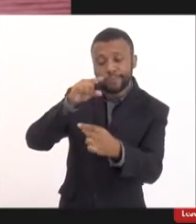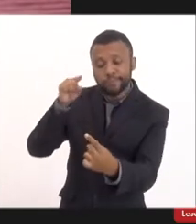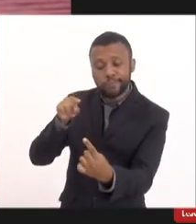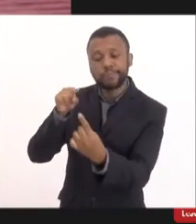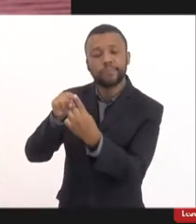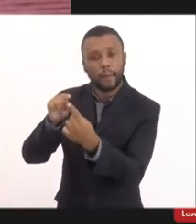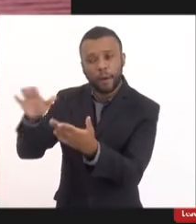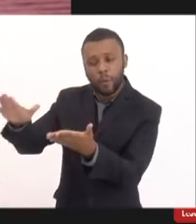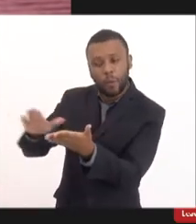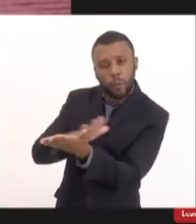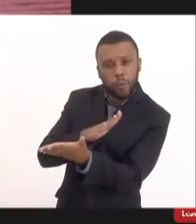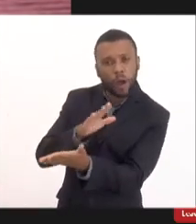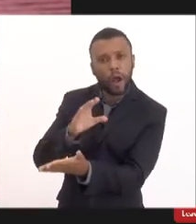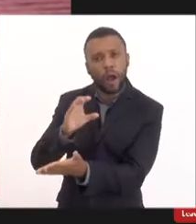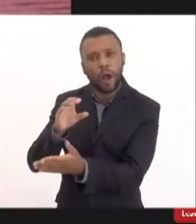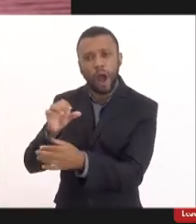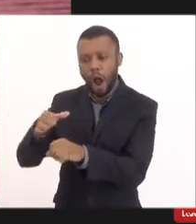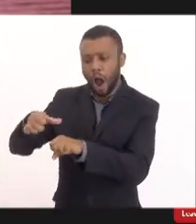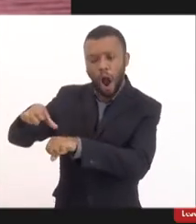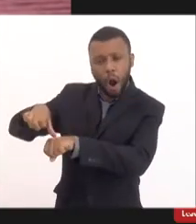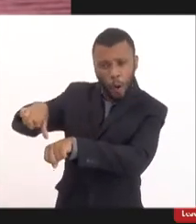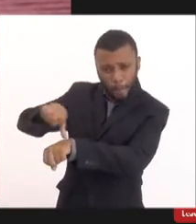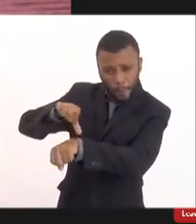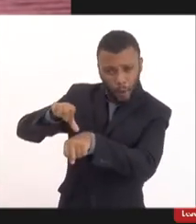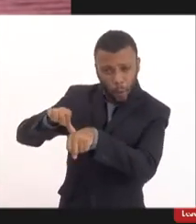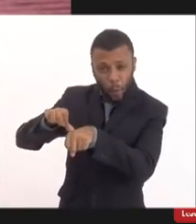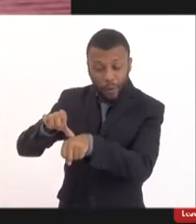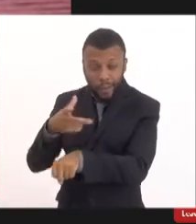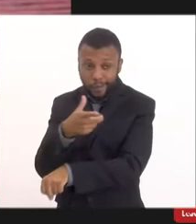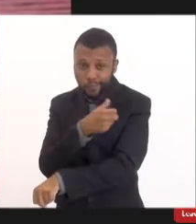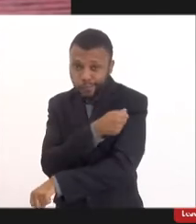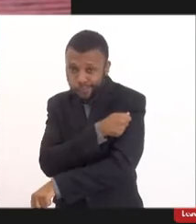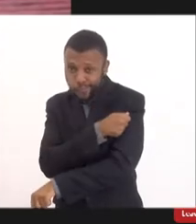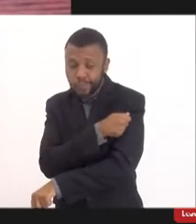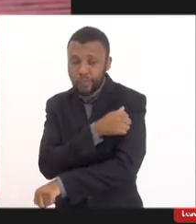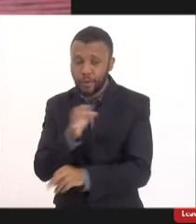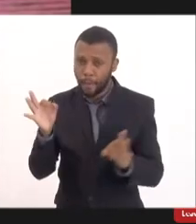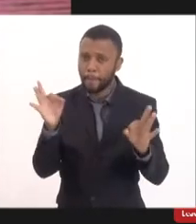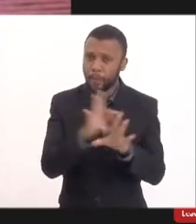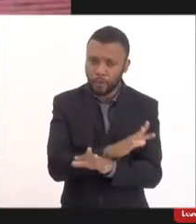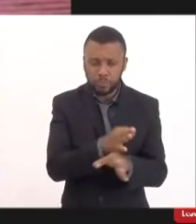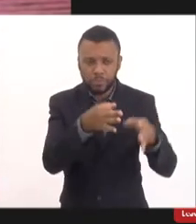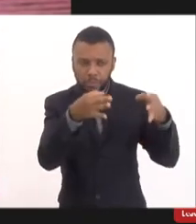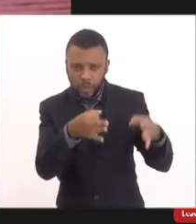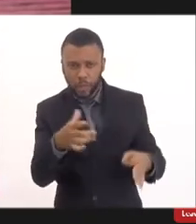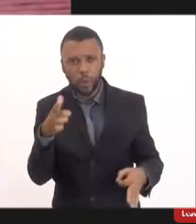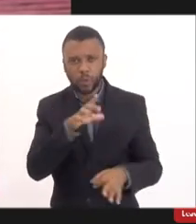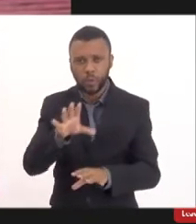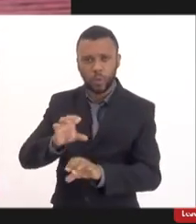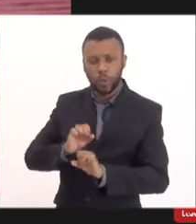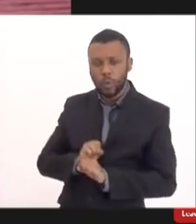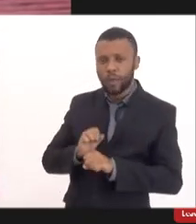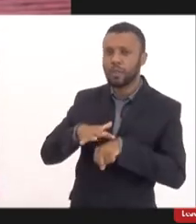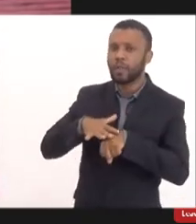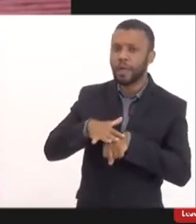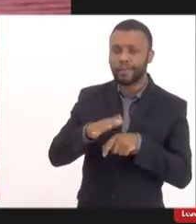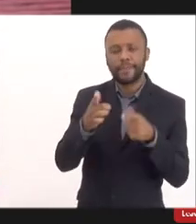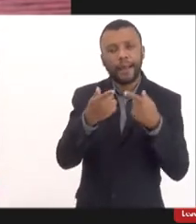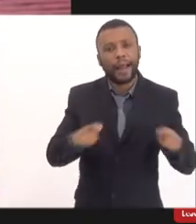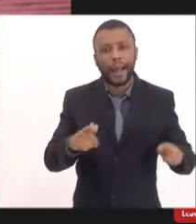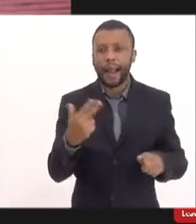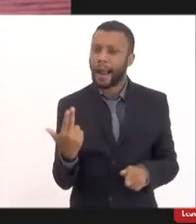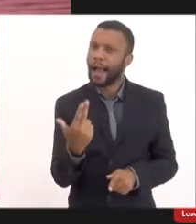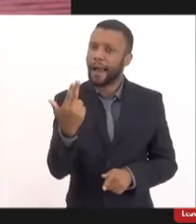pessoas que se vacinaram de uma forma completa ainda assim estão adoecendo algumas até adoecendo de forma grave você